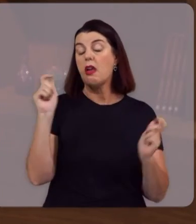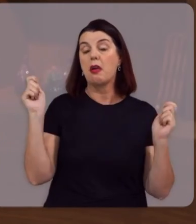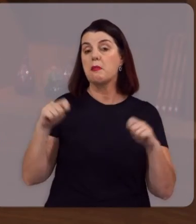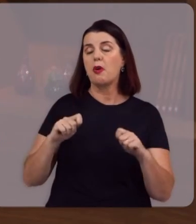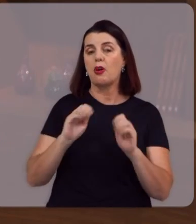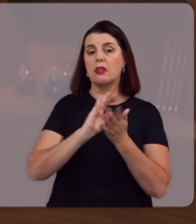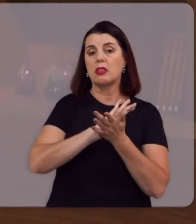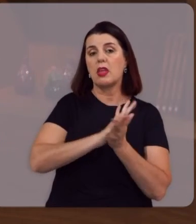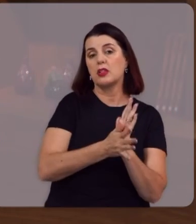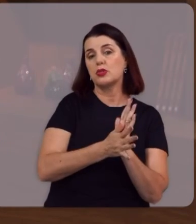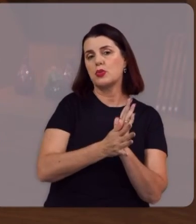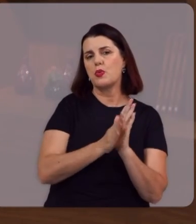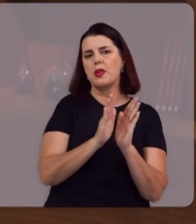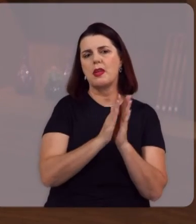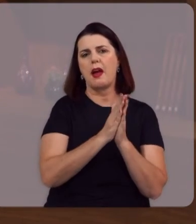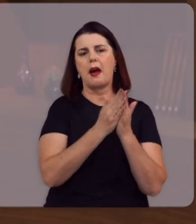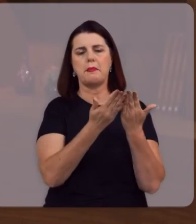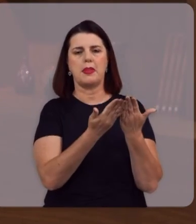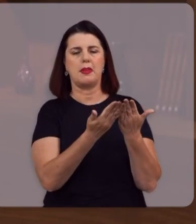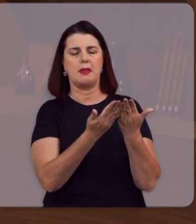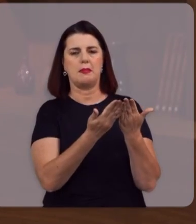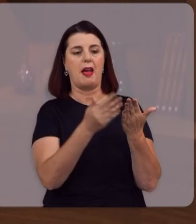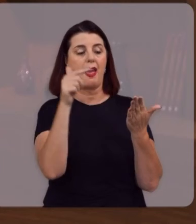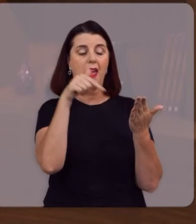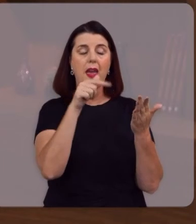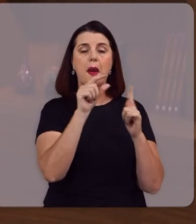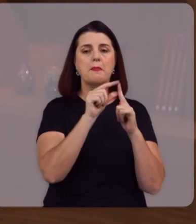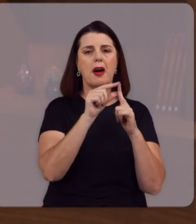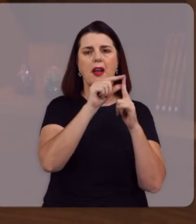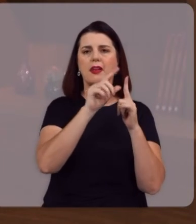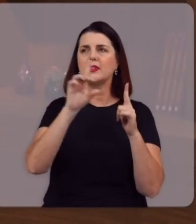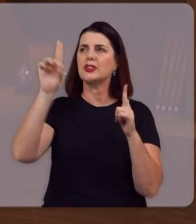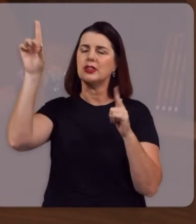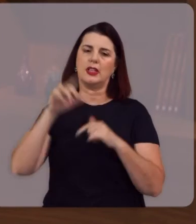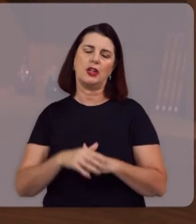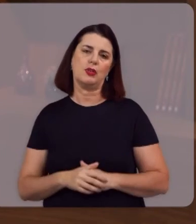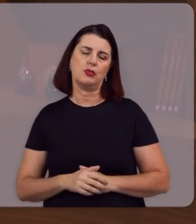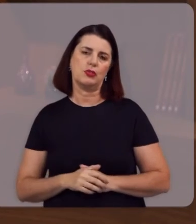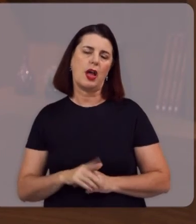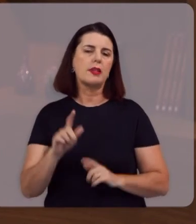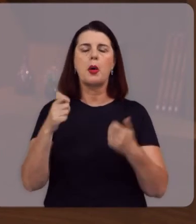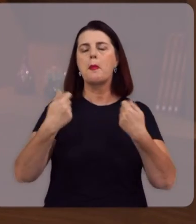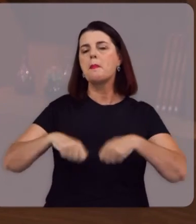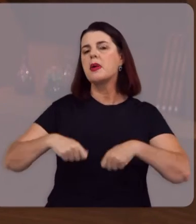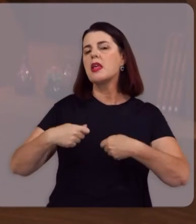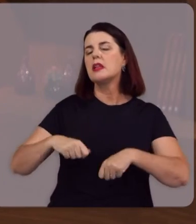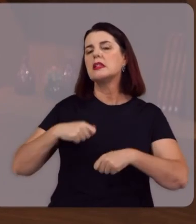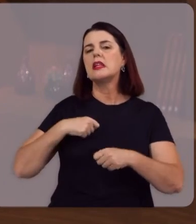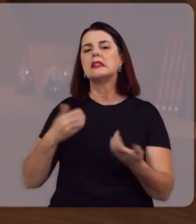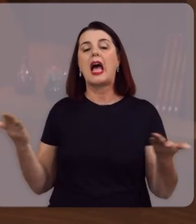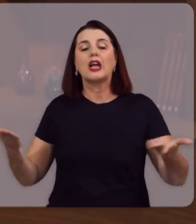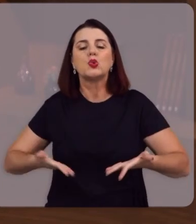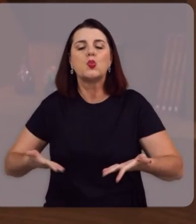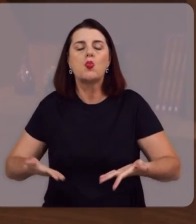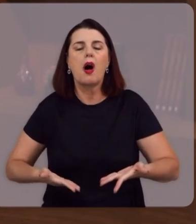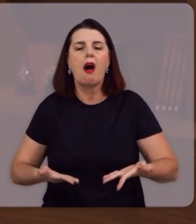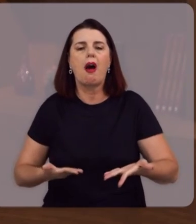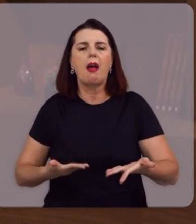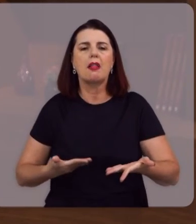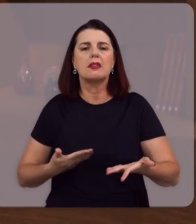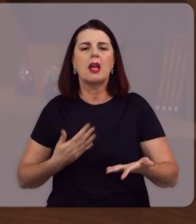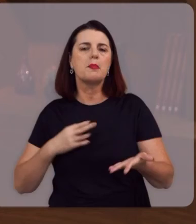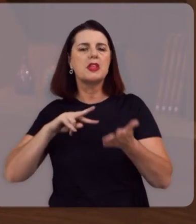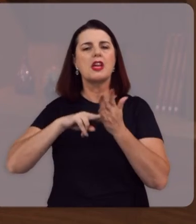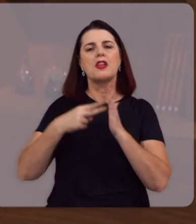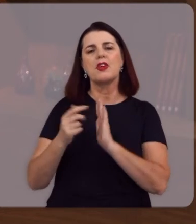verdade Destruir a Bíblia Porque ela é A palavra de Deus Ela não precisa Ser atualizada Ela não precisa